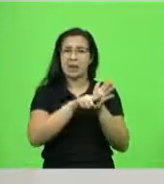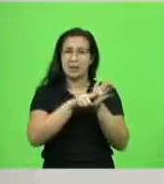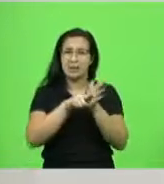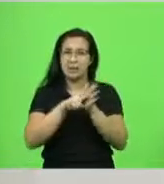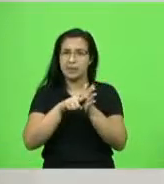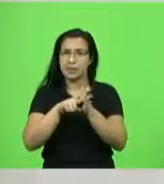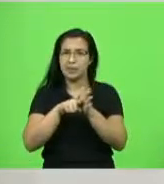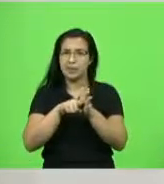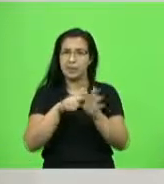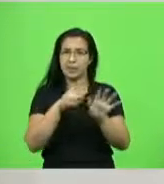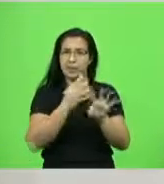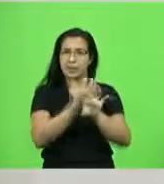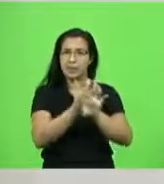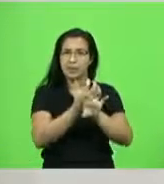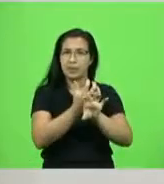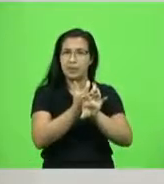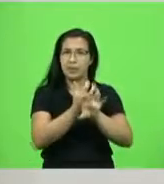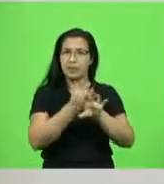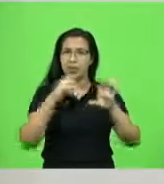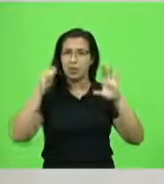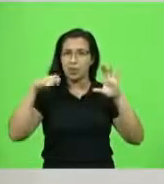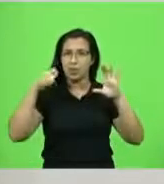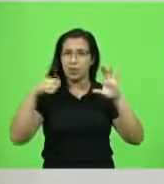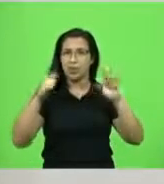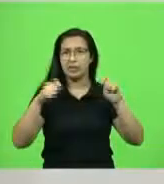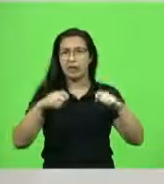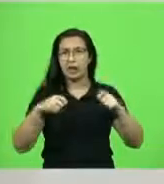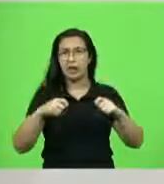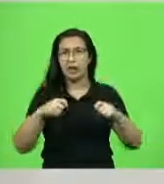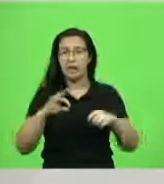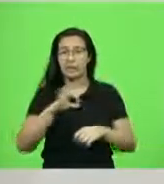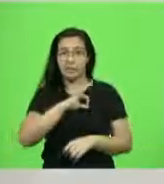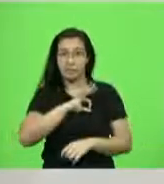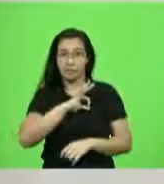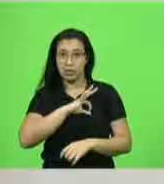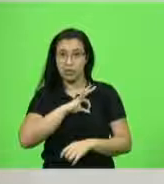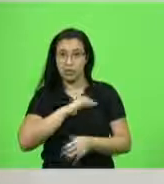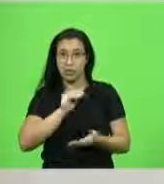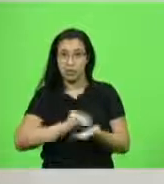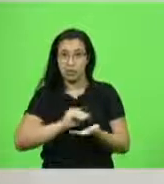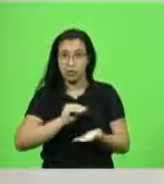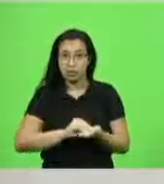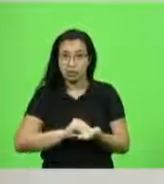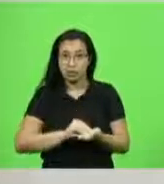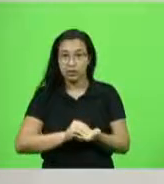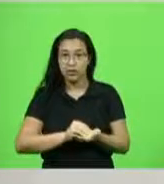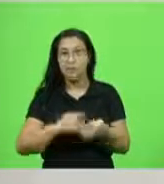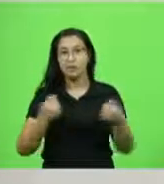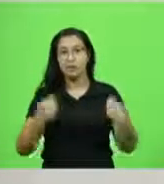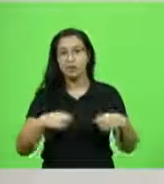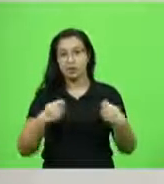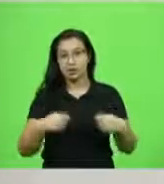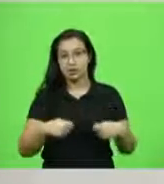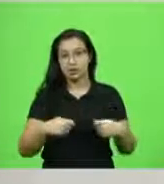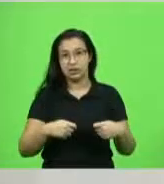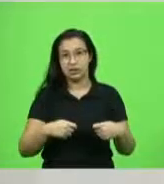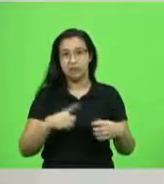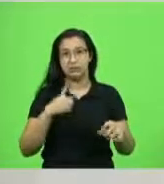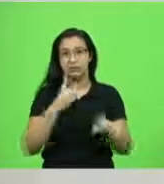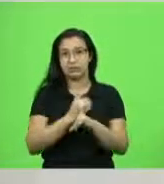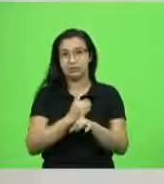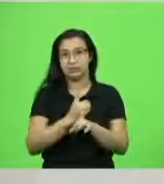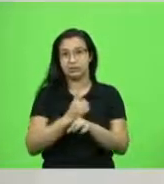para poder suprir as demandas. Tudo bem, nós temos que buscar alternativas e uma das alternativas